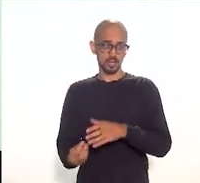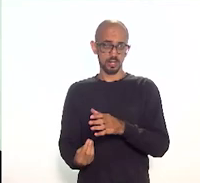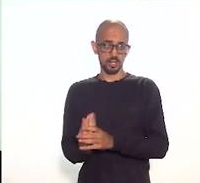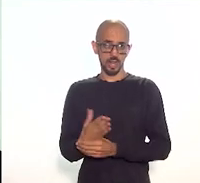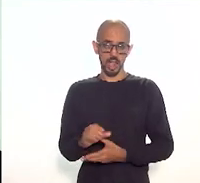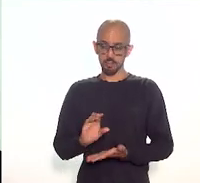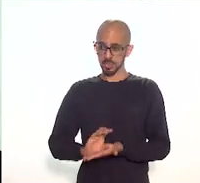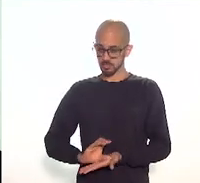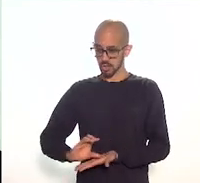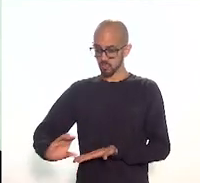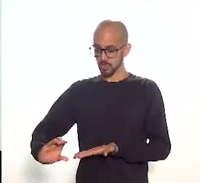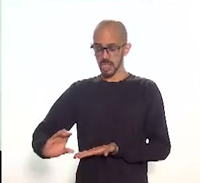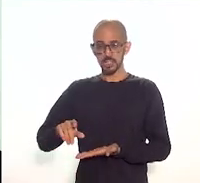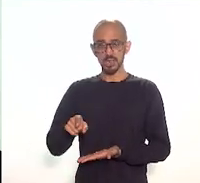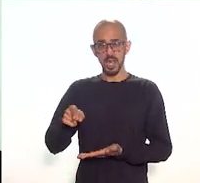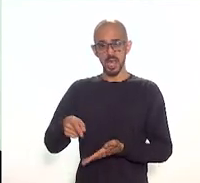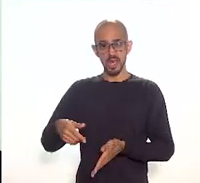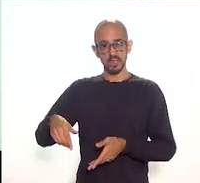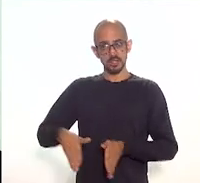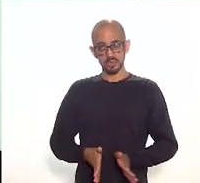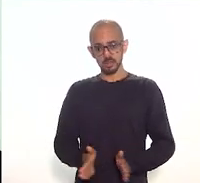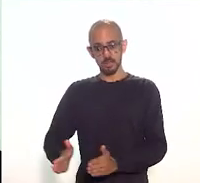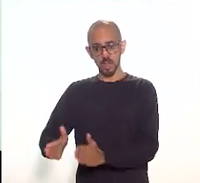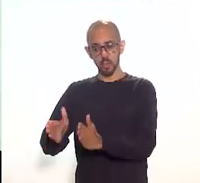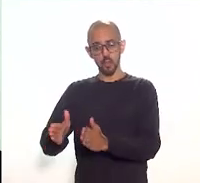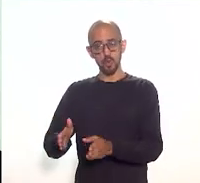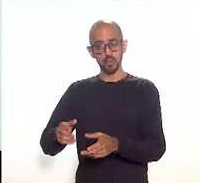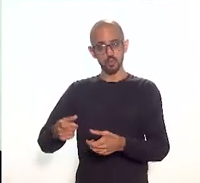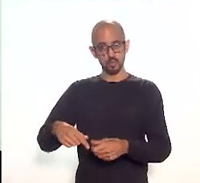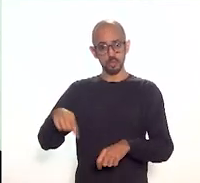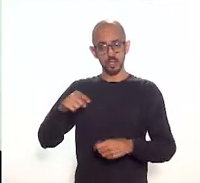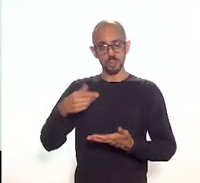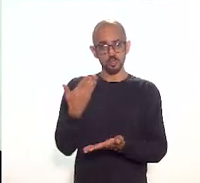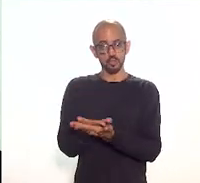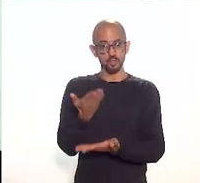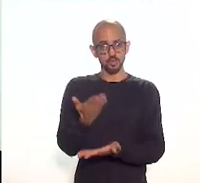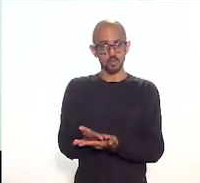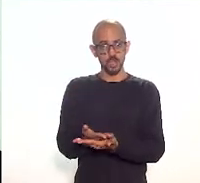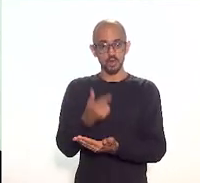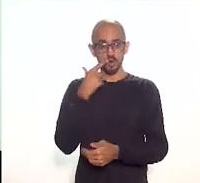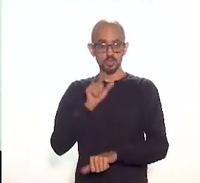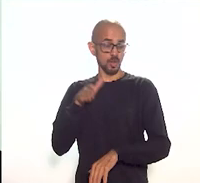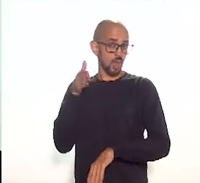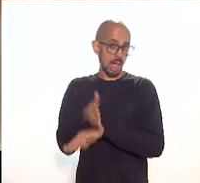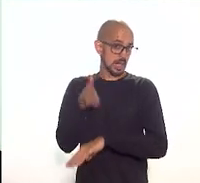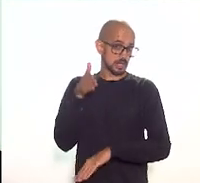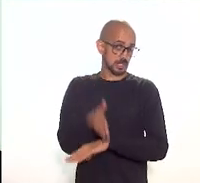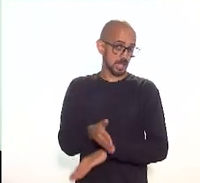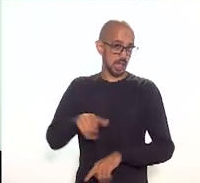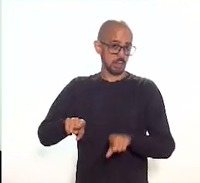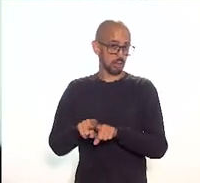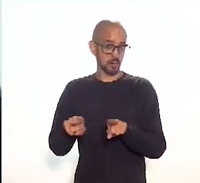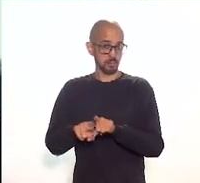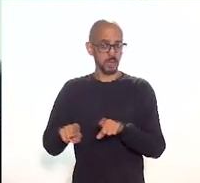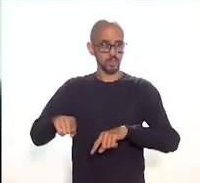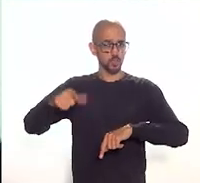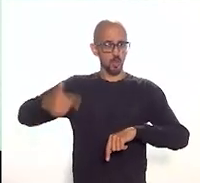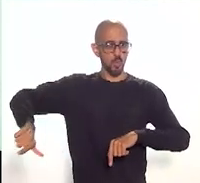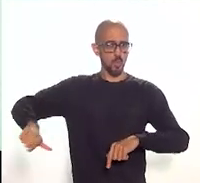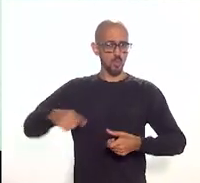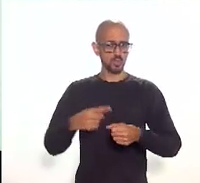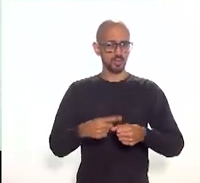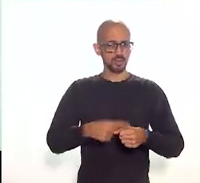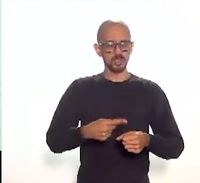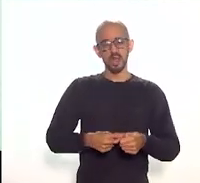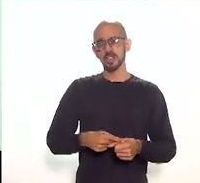esse trajeto para a população, para os estudantes da cidade do Rio de Janeiro e até de outras cidades,